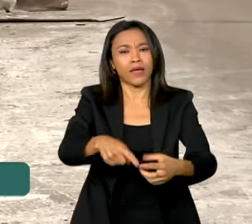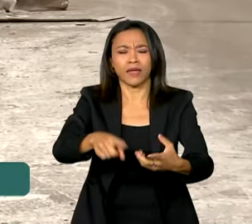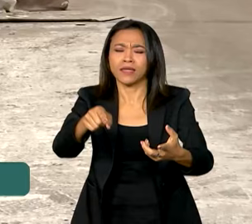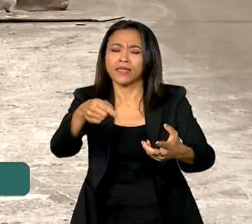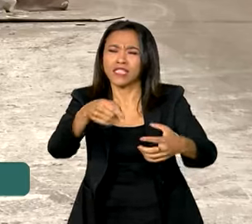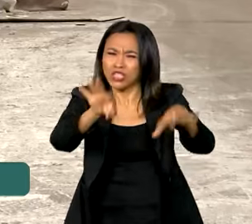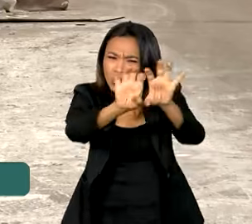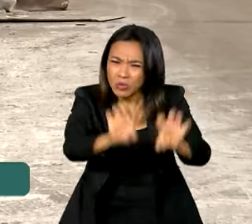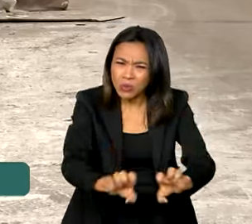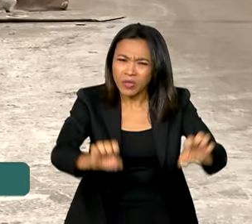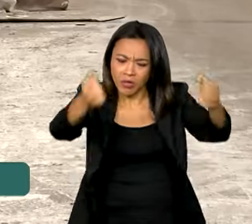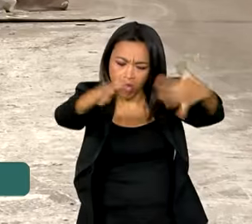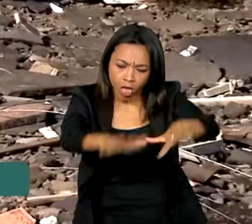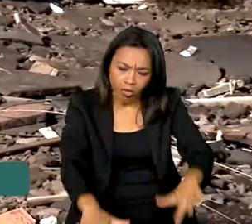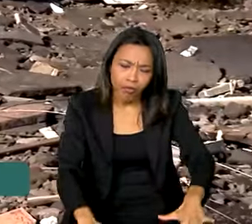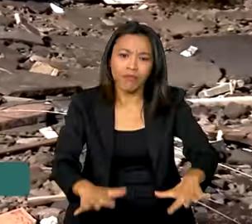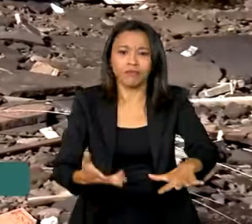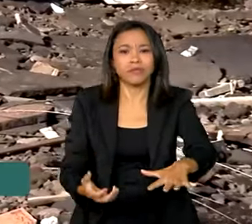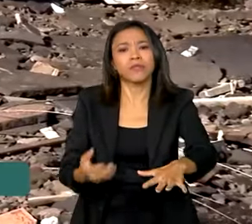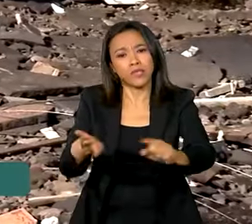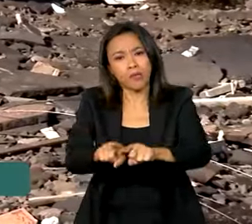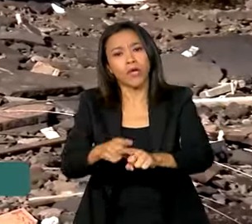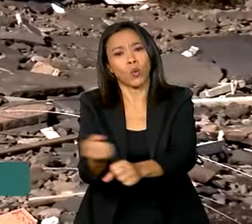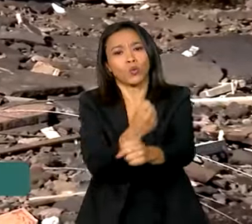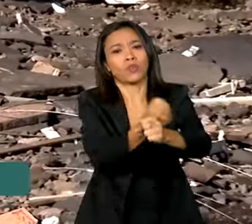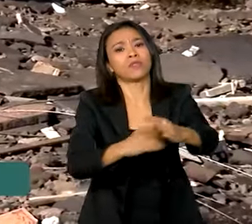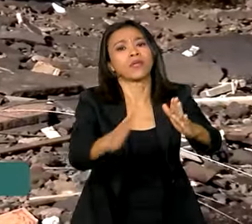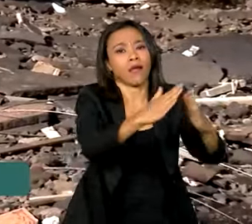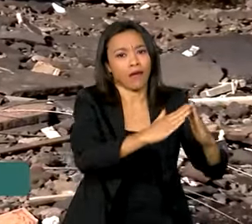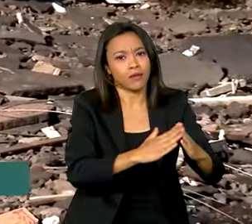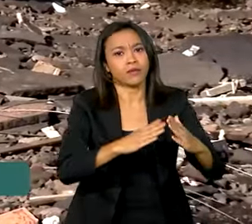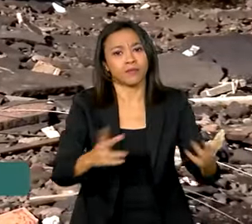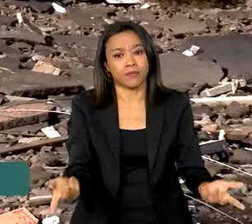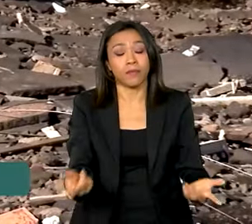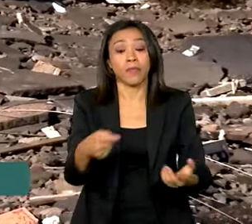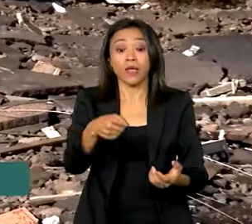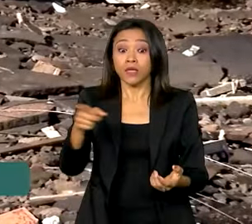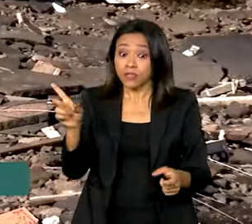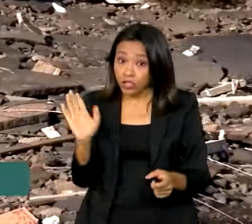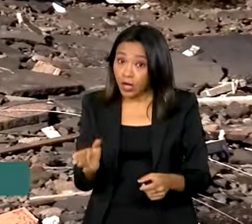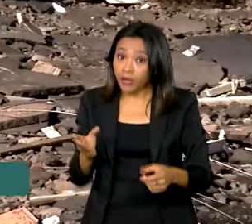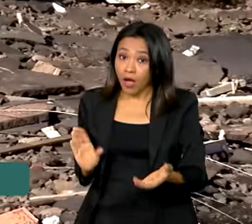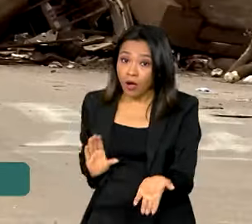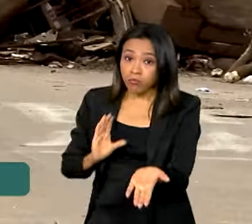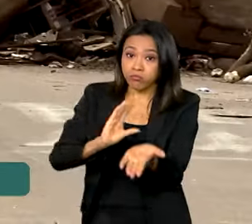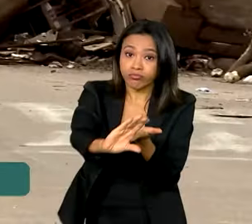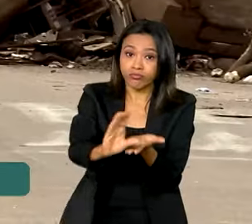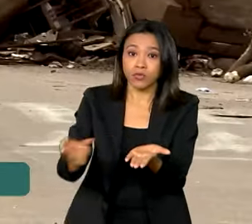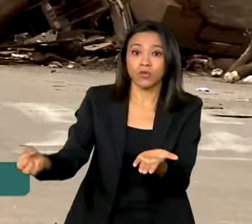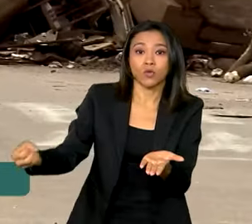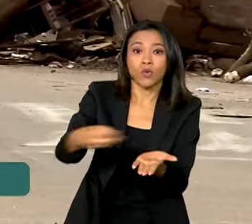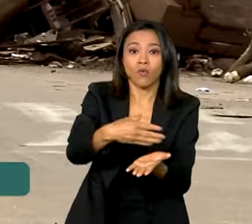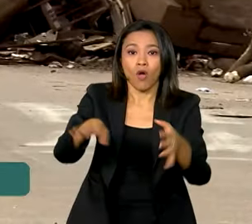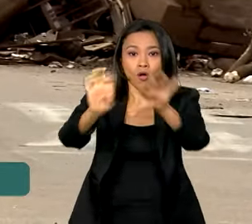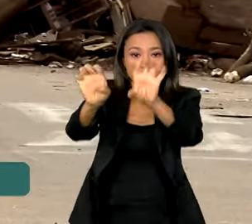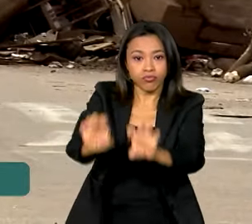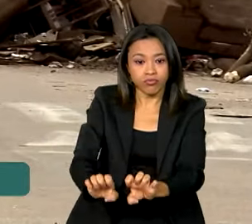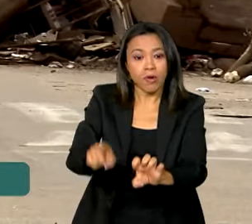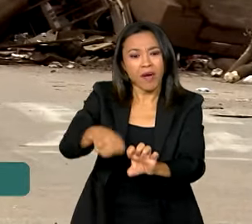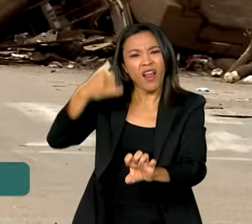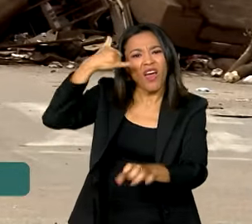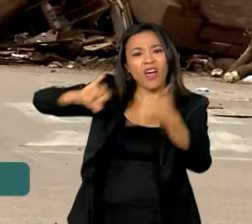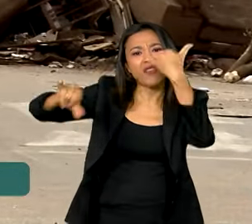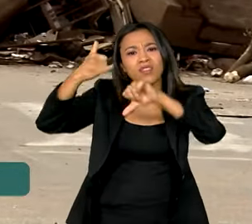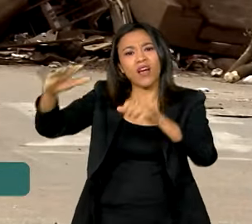infraestrutura e habitação. O governo também está investindo em novas obras de infraestrutura para prevenir futuros